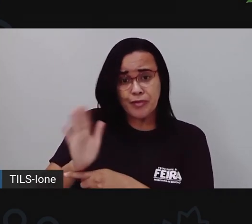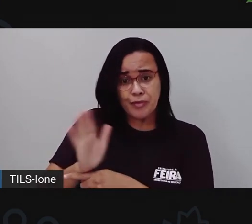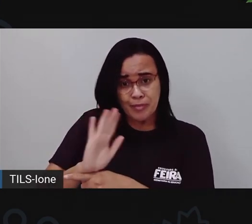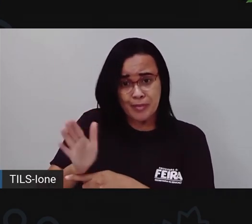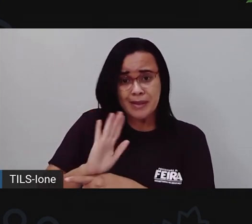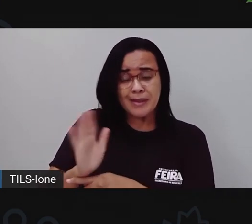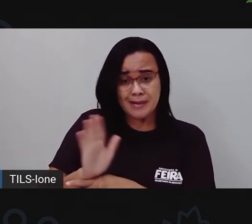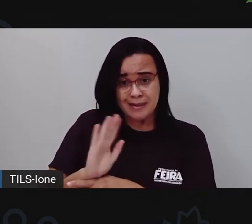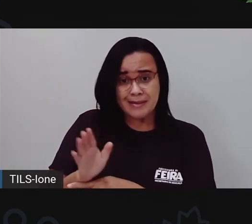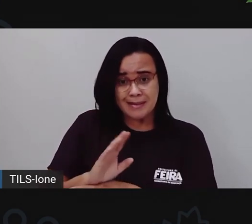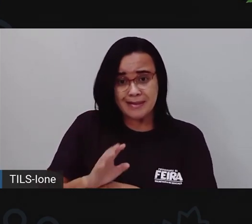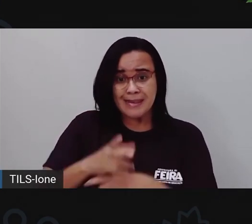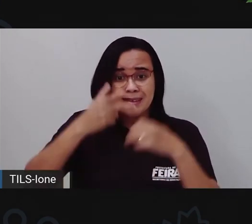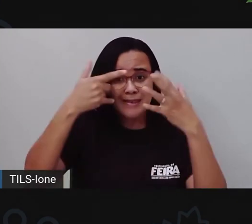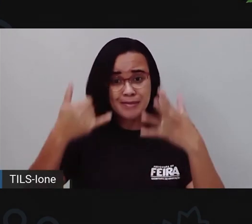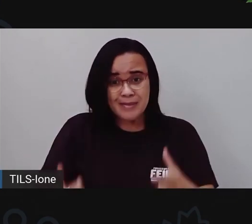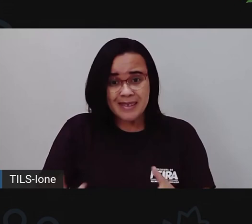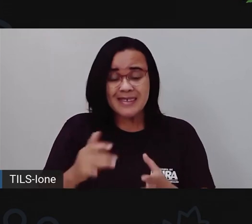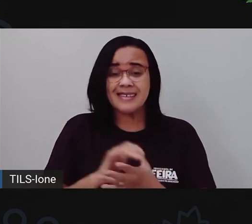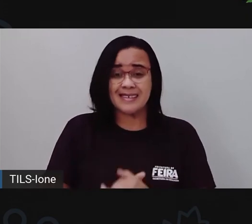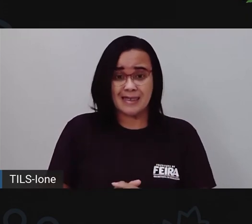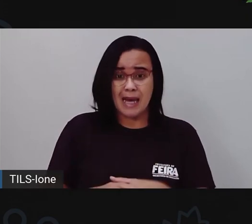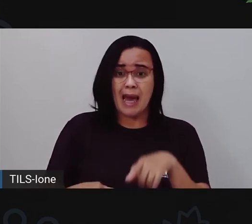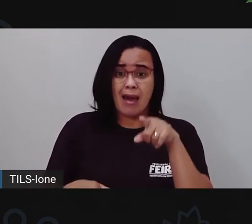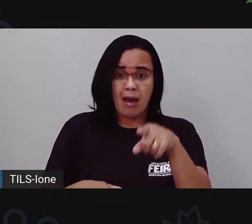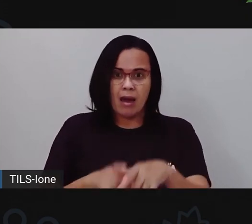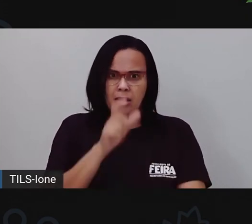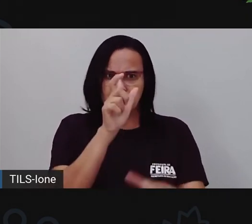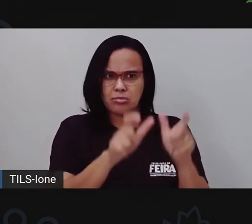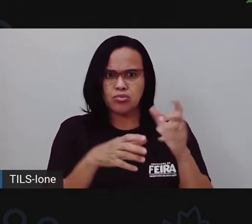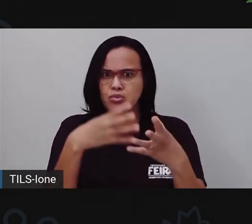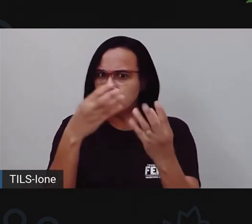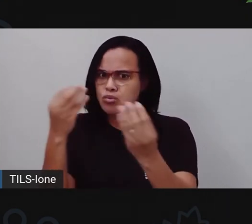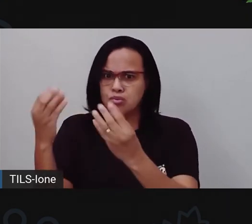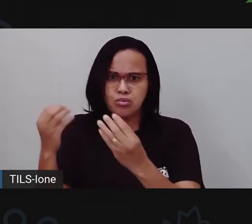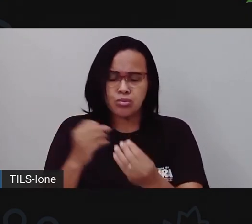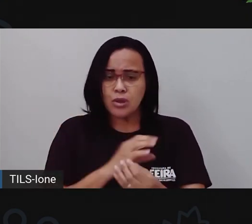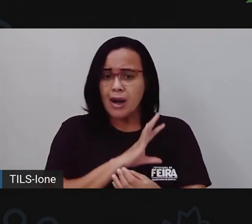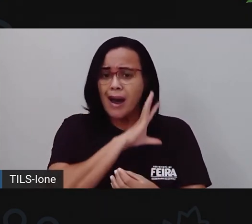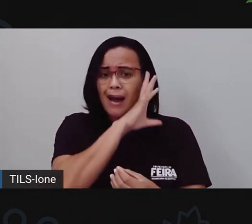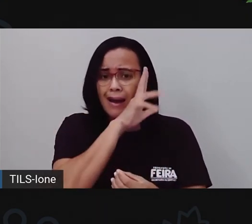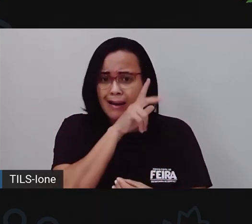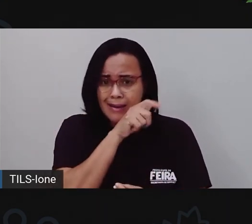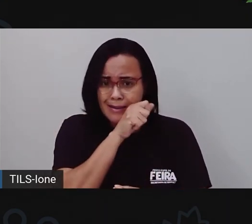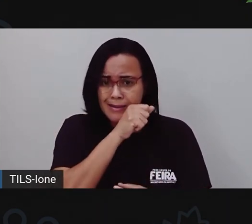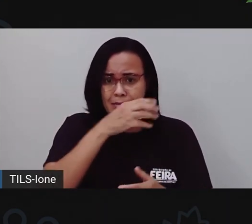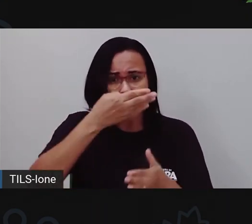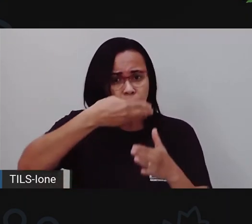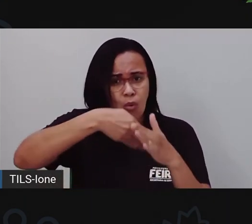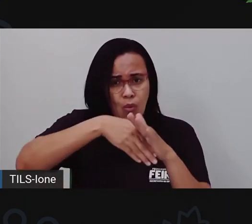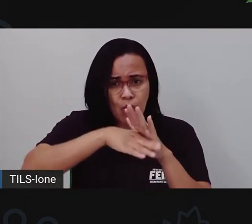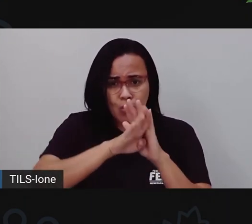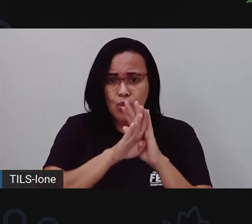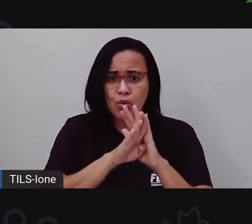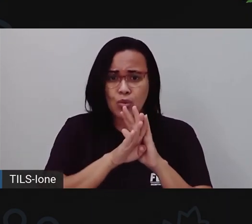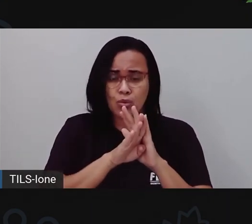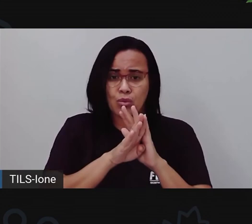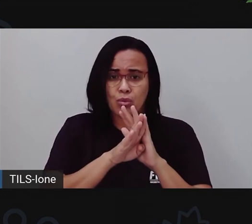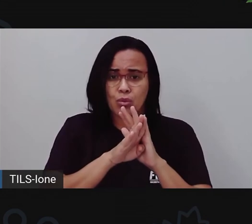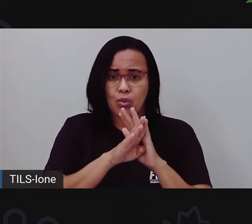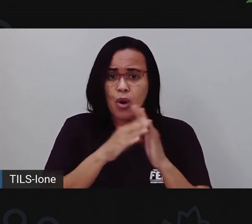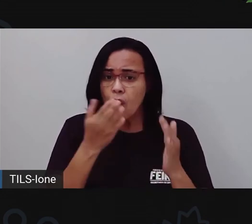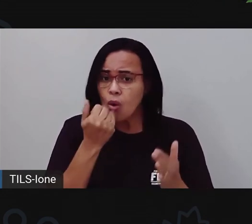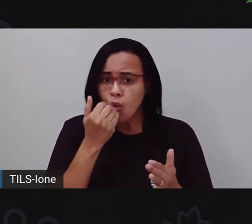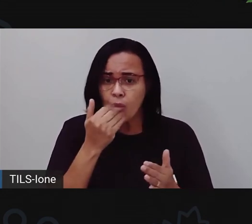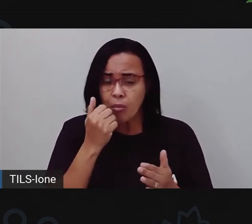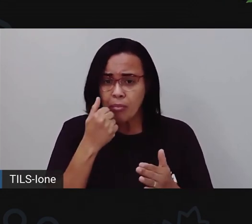comer comida de humanos. E aí eles aprendem a comer comida deles, né? A Prola, na escola que a Prola trabalha, os macaquinhos também, eles são